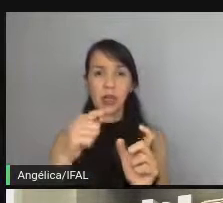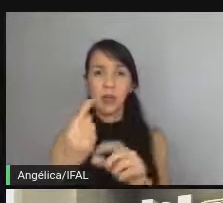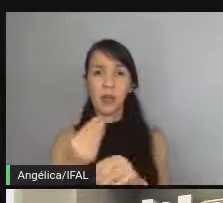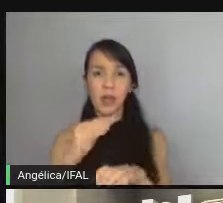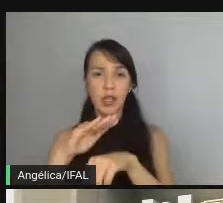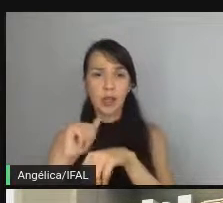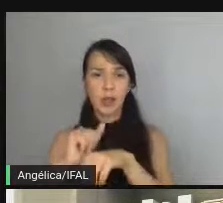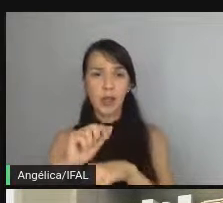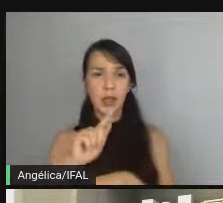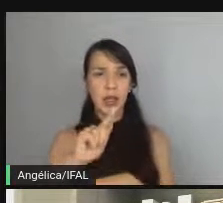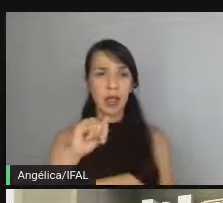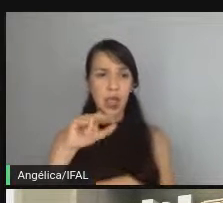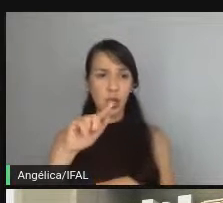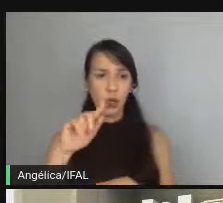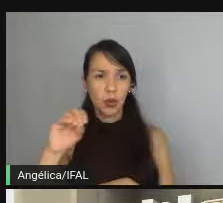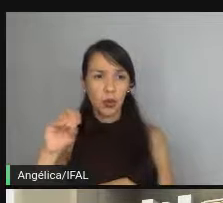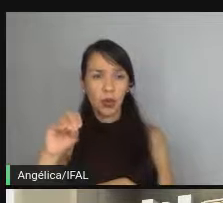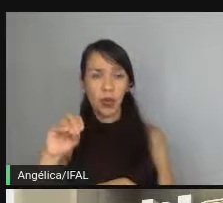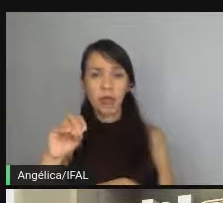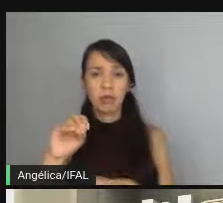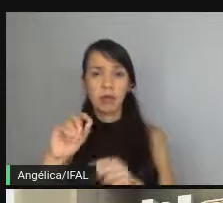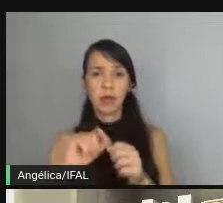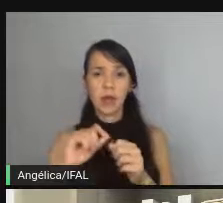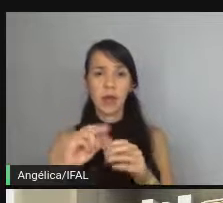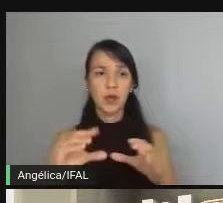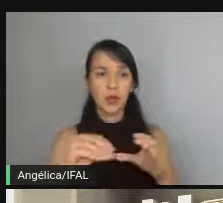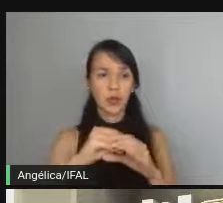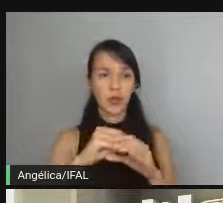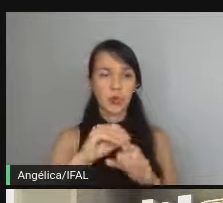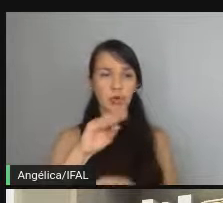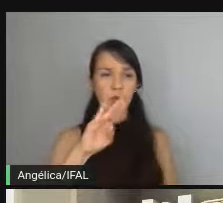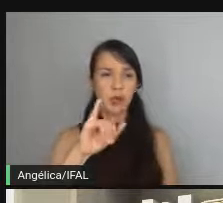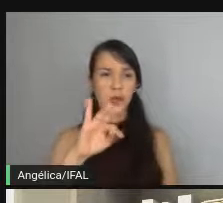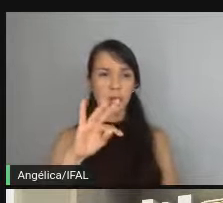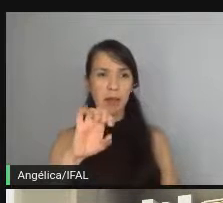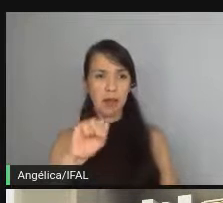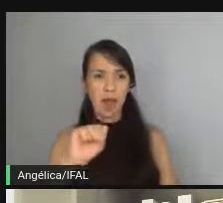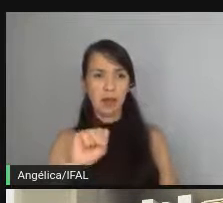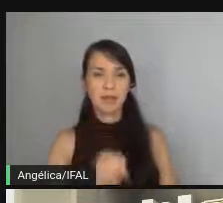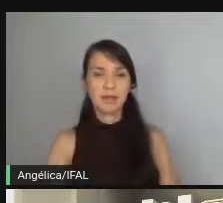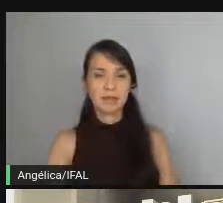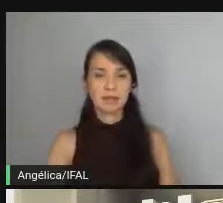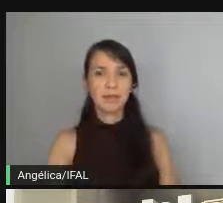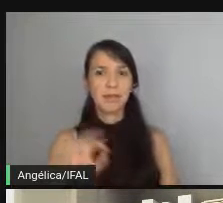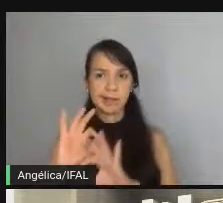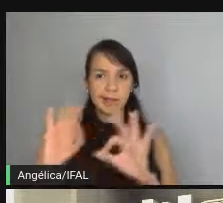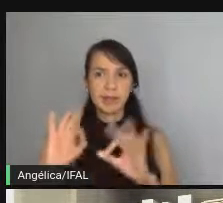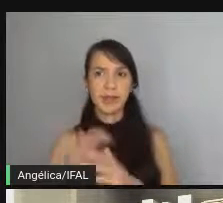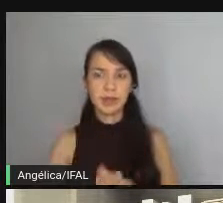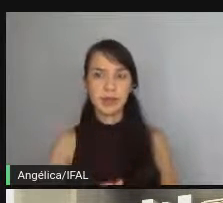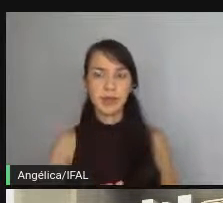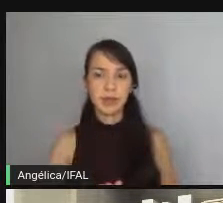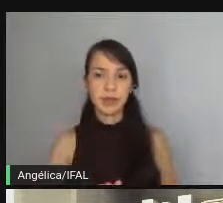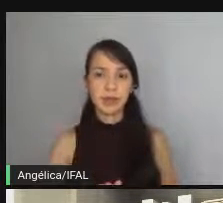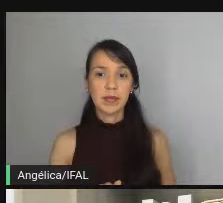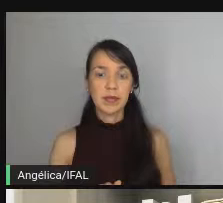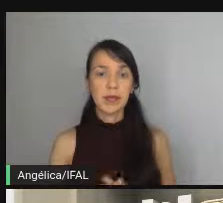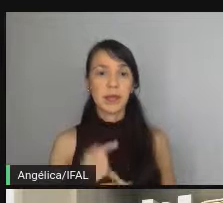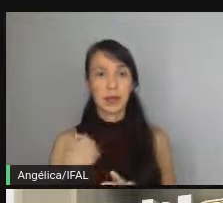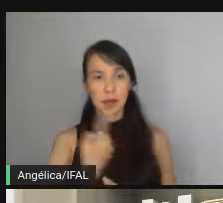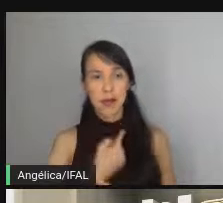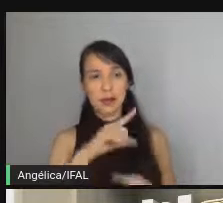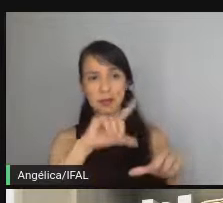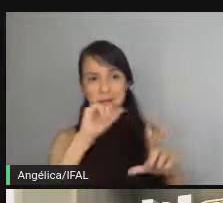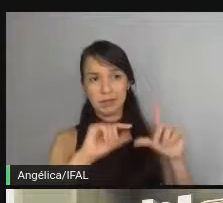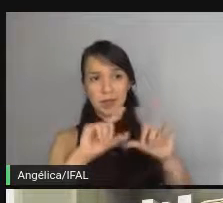em gol qualquer chamada web retorna um conjunto de bytes perfeito então a gente a gente que decide